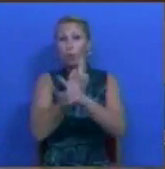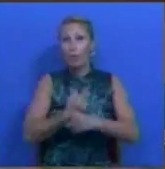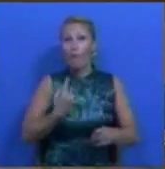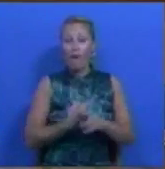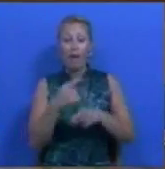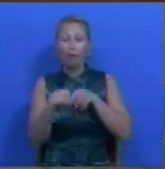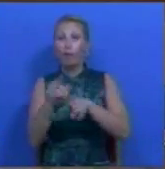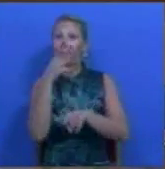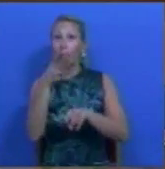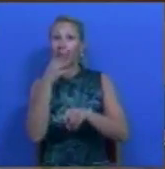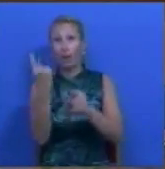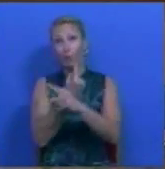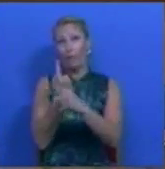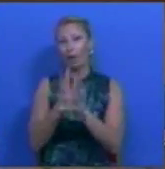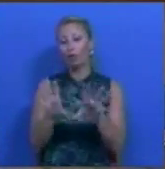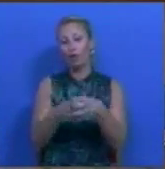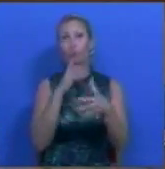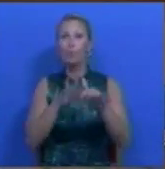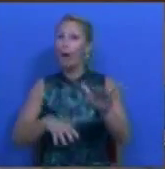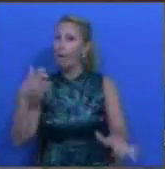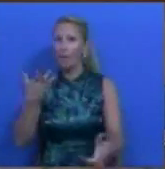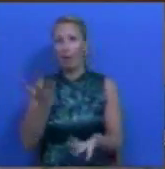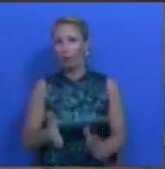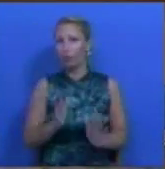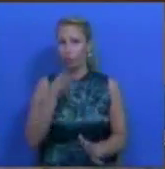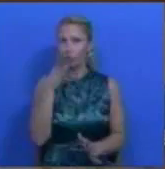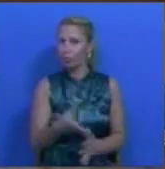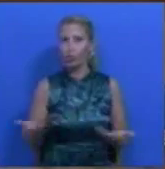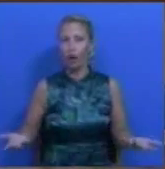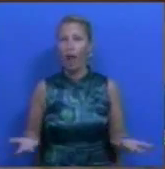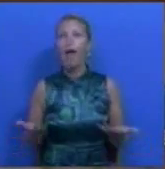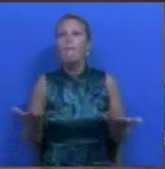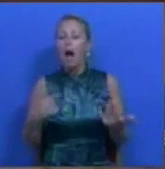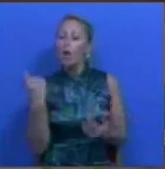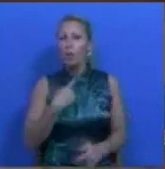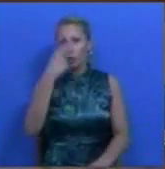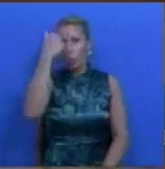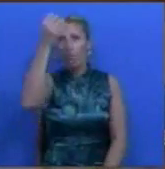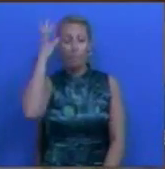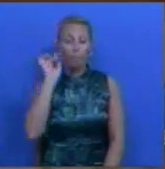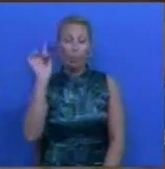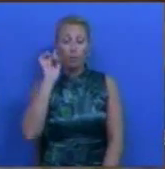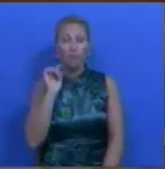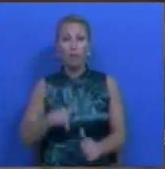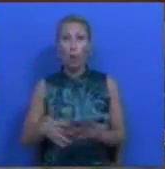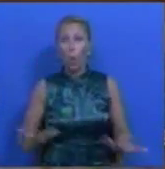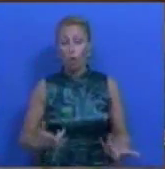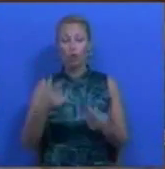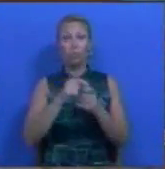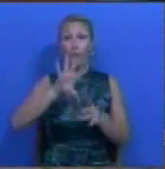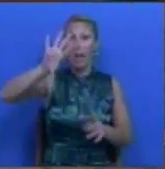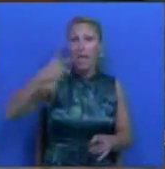nome dos diferentes grupos parlamentares. Todos nós compreendemos a importância hoje que o país, que os pais, as comunidades